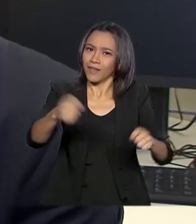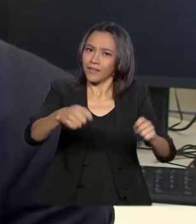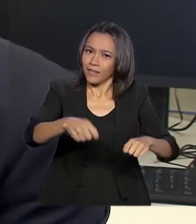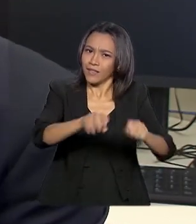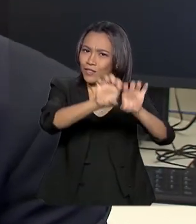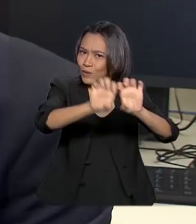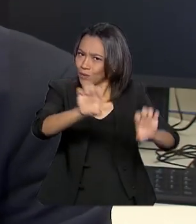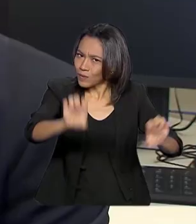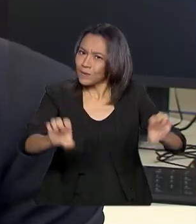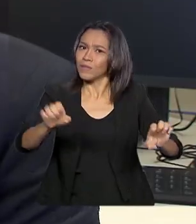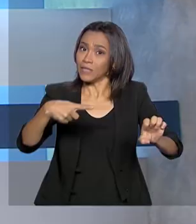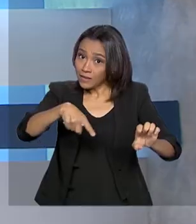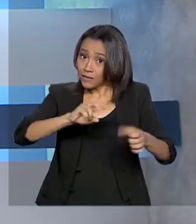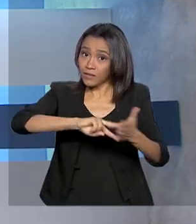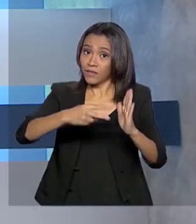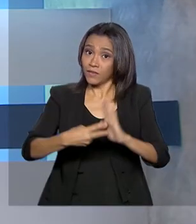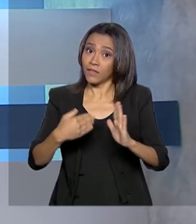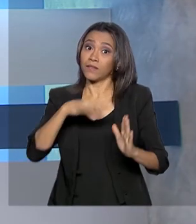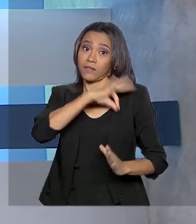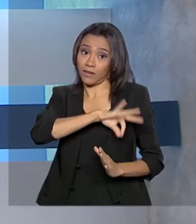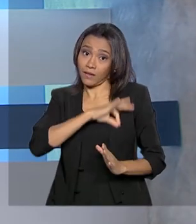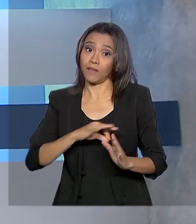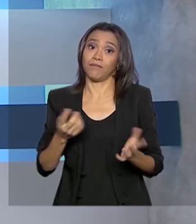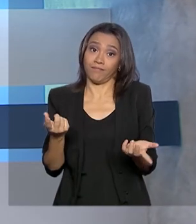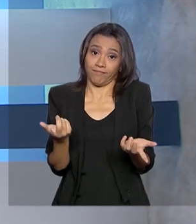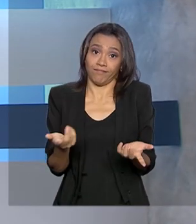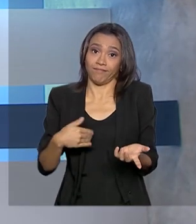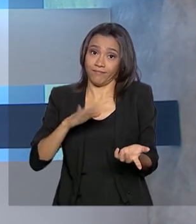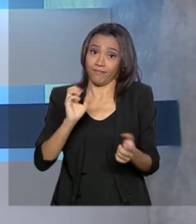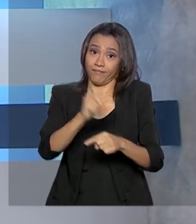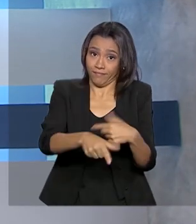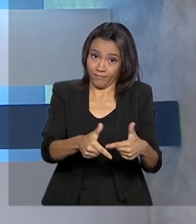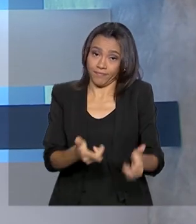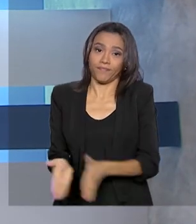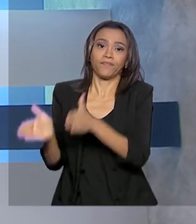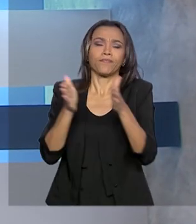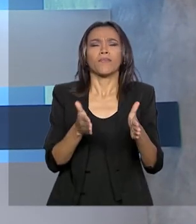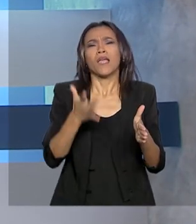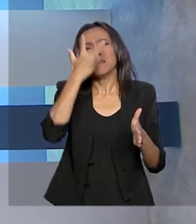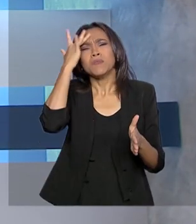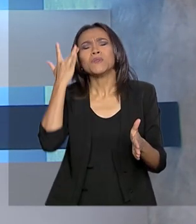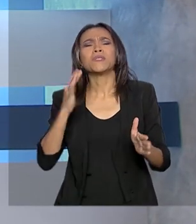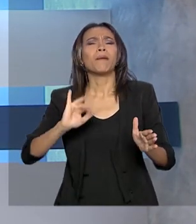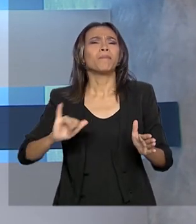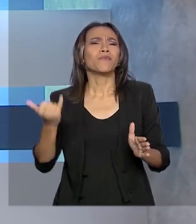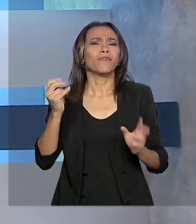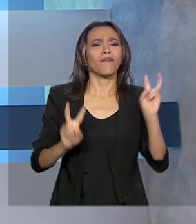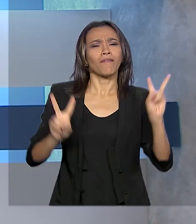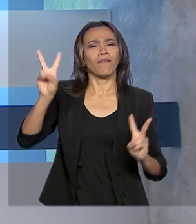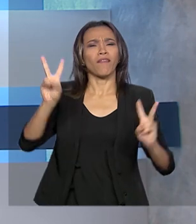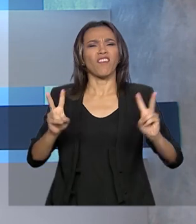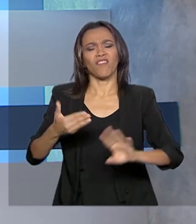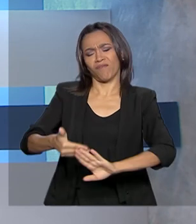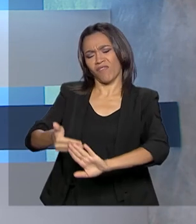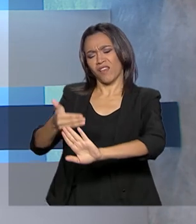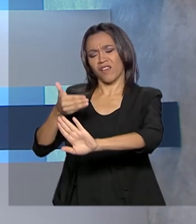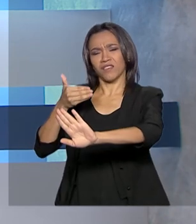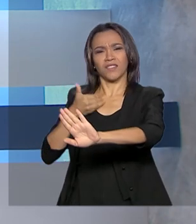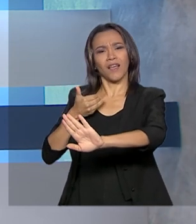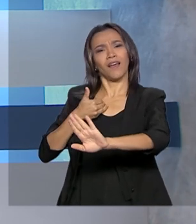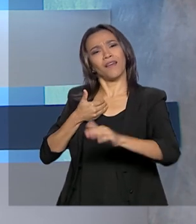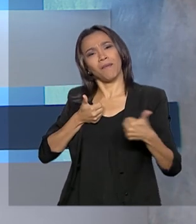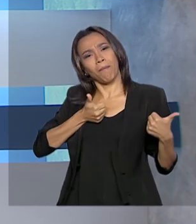mais emprego, mais renda. Muita gente aproveita o feriado de carnaval para ficar longe da folia e mais perto da